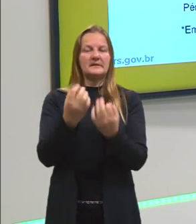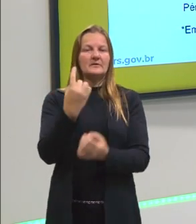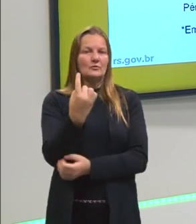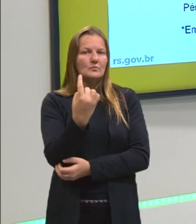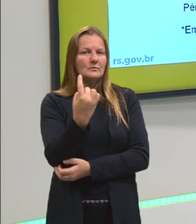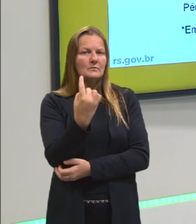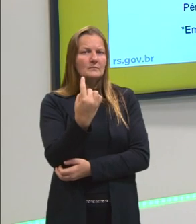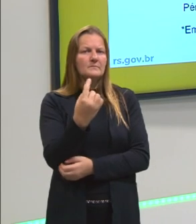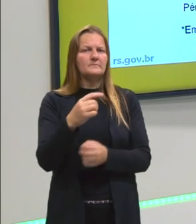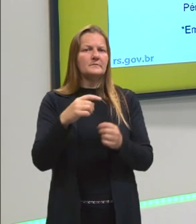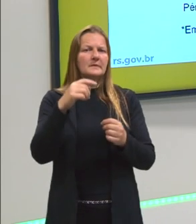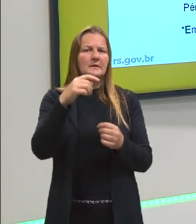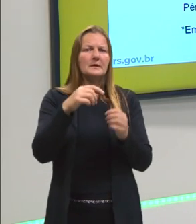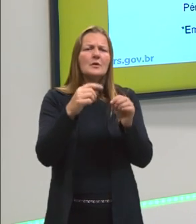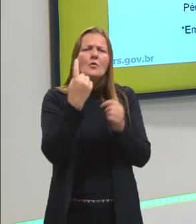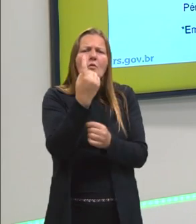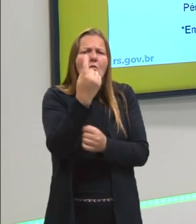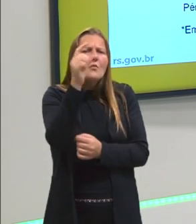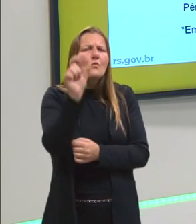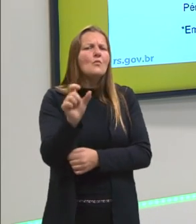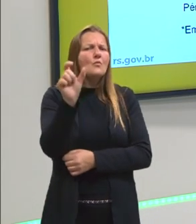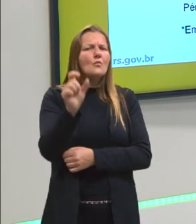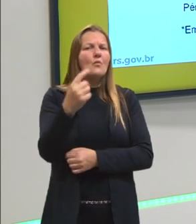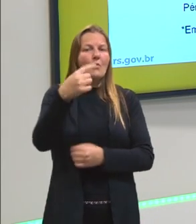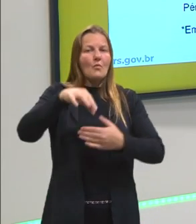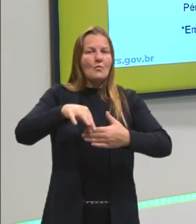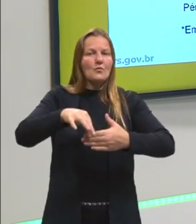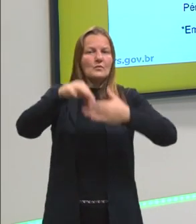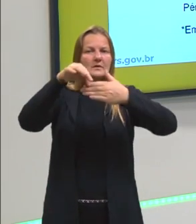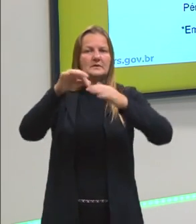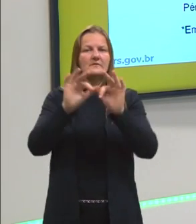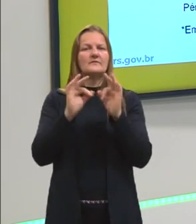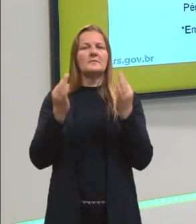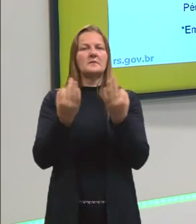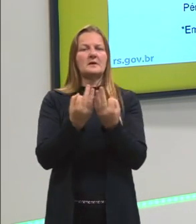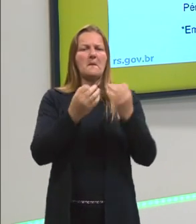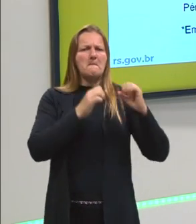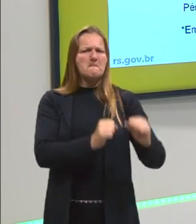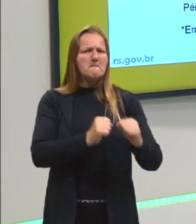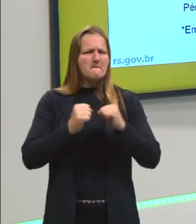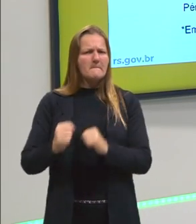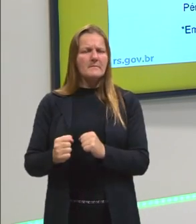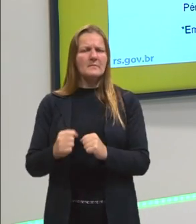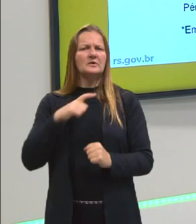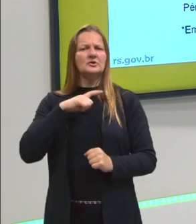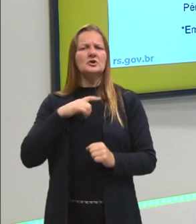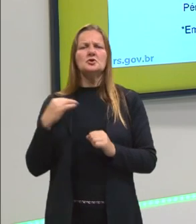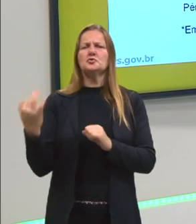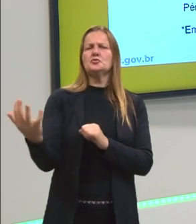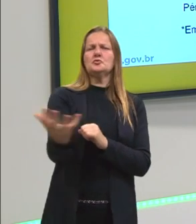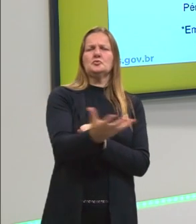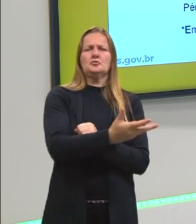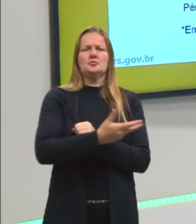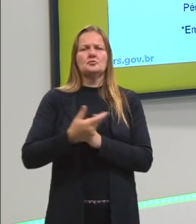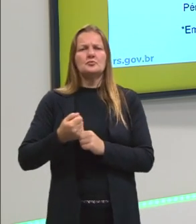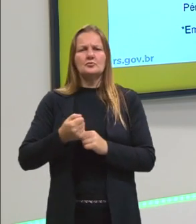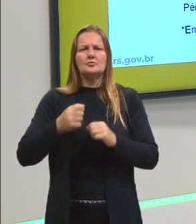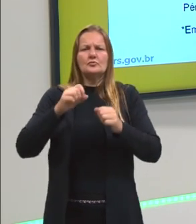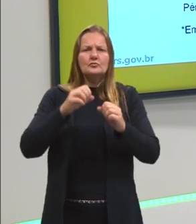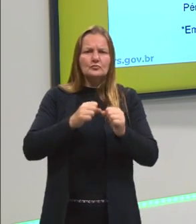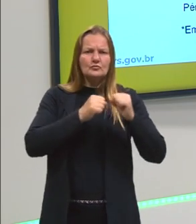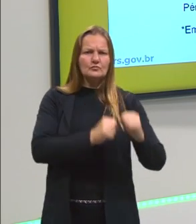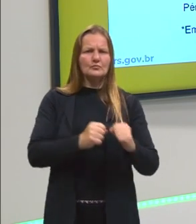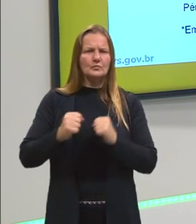paterfamília, alguém, um líder familiar poderoso que detinha todas as situações